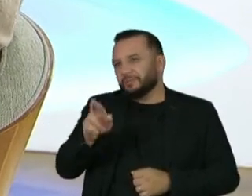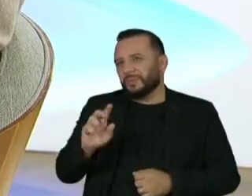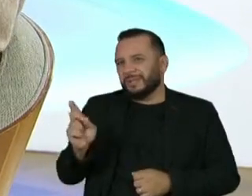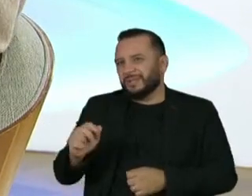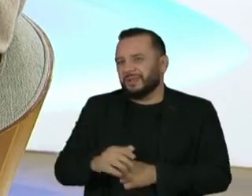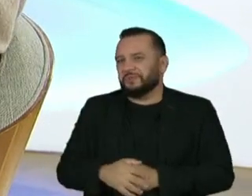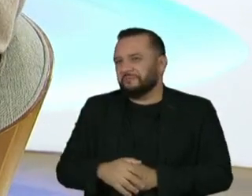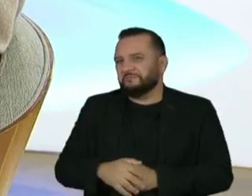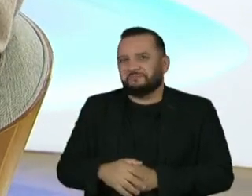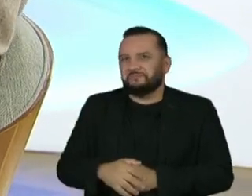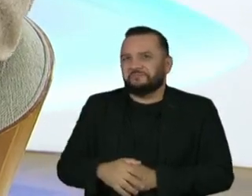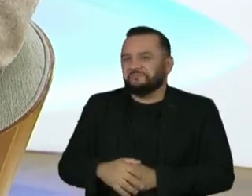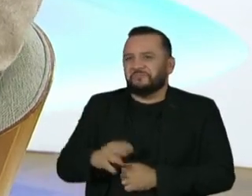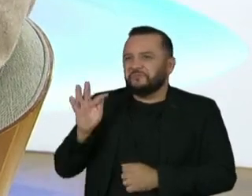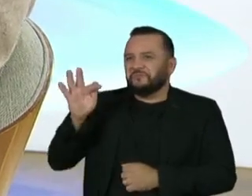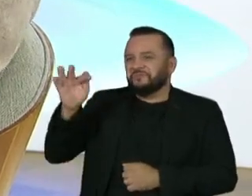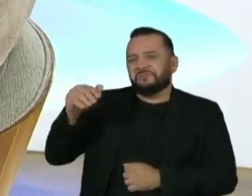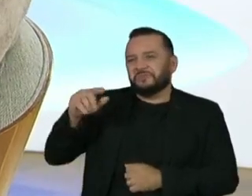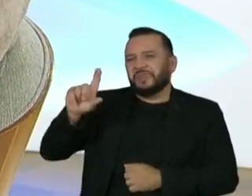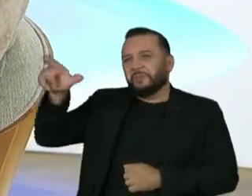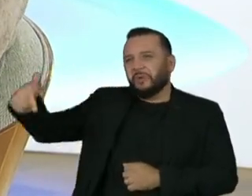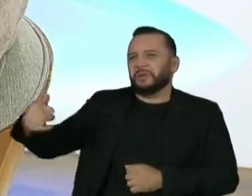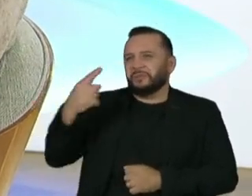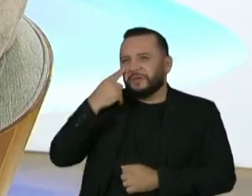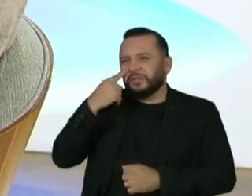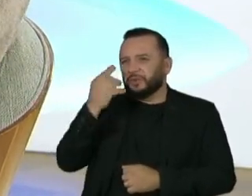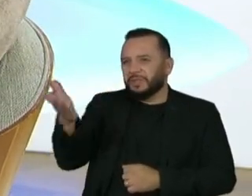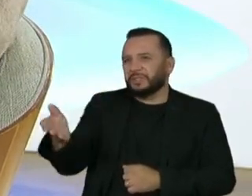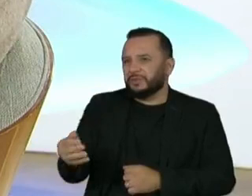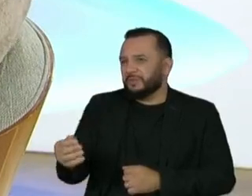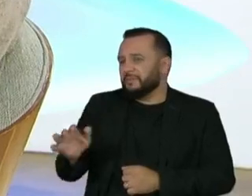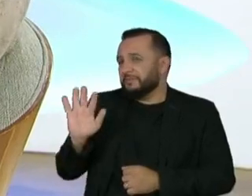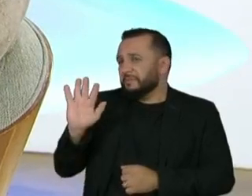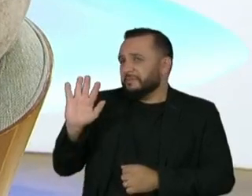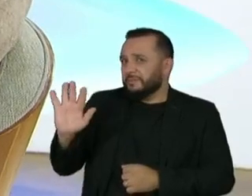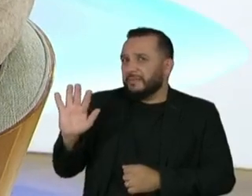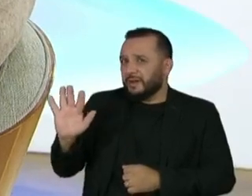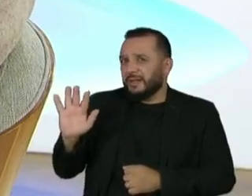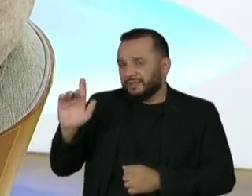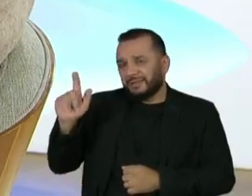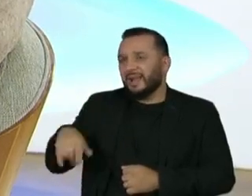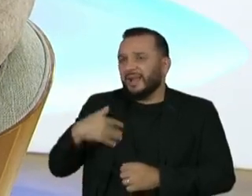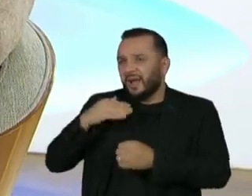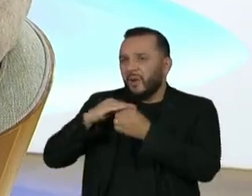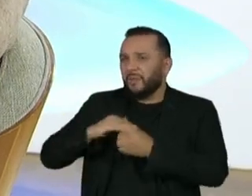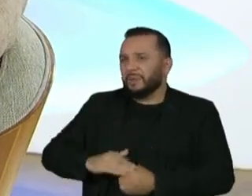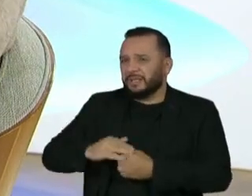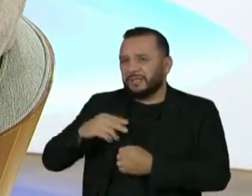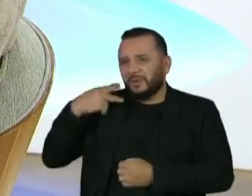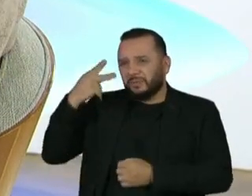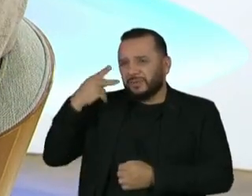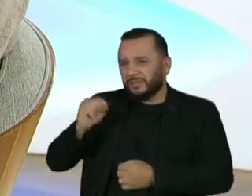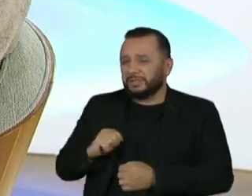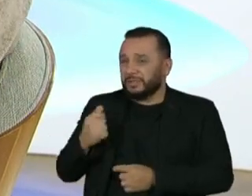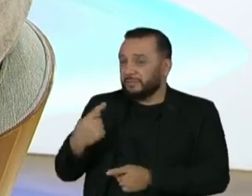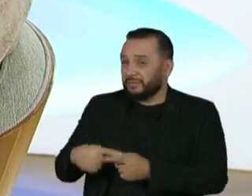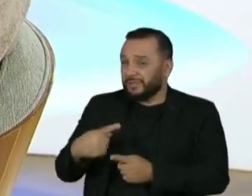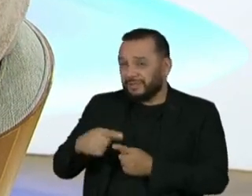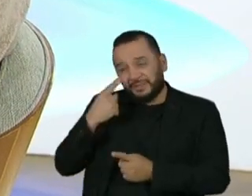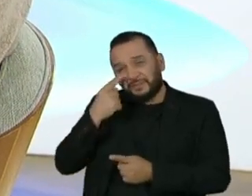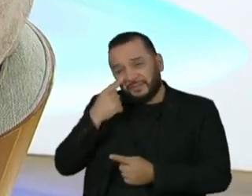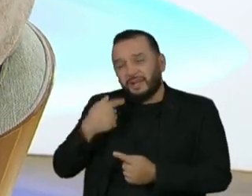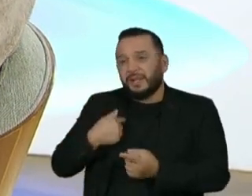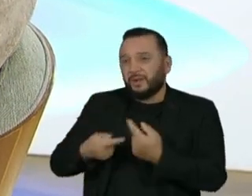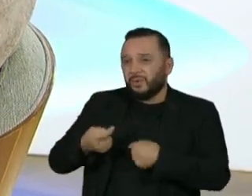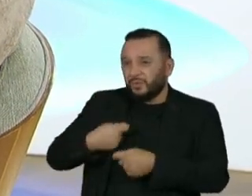prestar atenção mais tarde. Uma coisa que eu sei é que não é lógico, é só perseguição política, porque quando você vai olhar a economia da